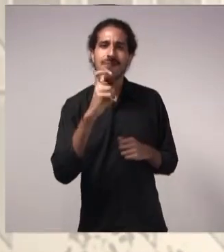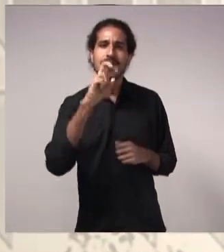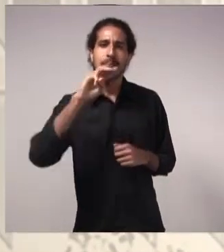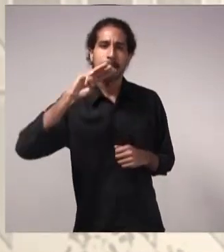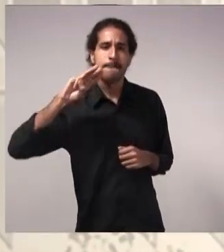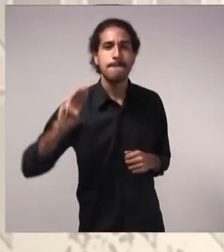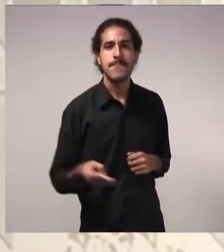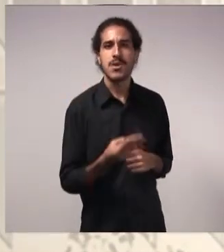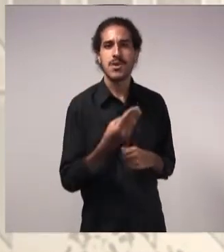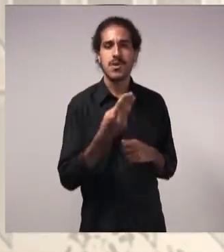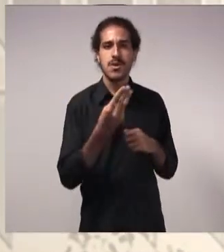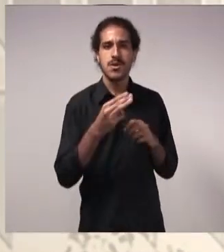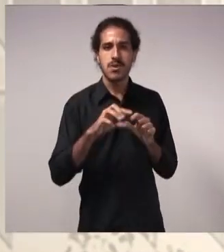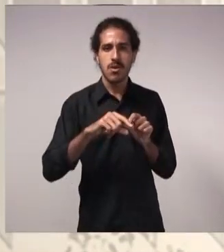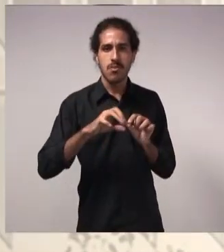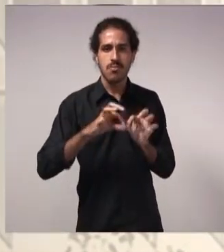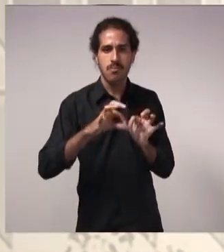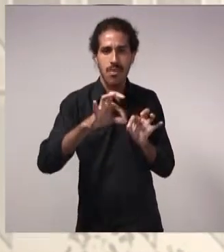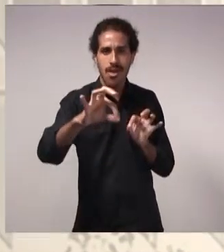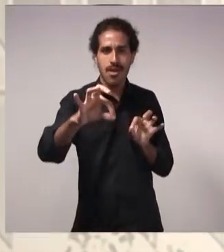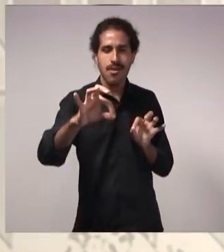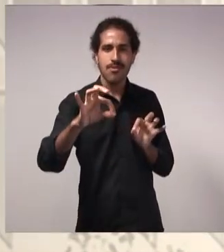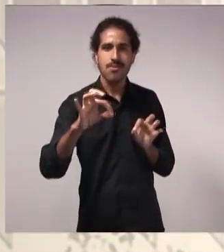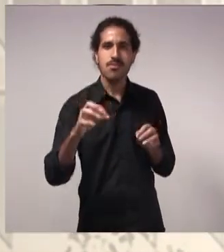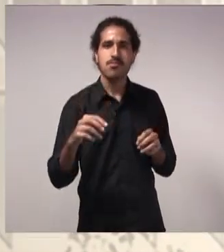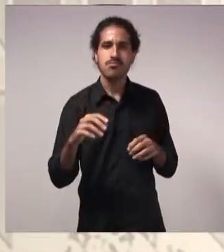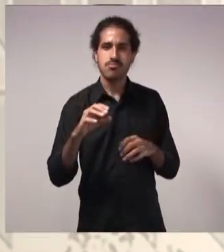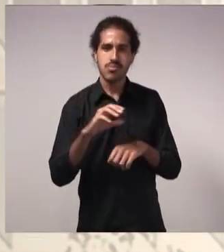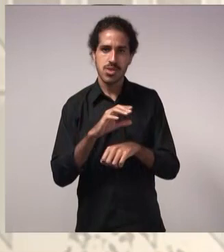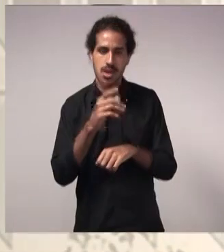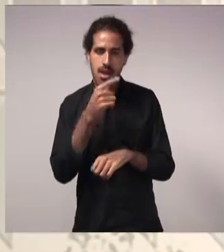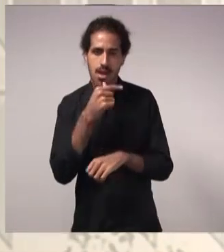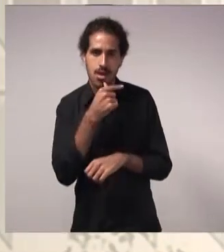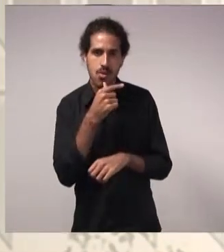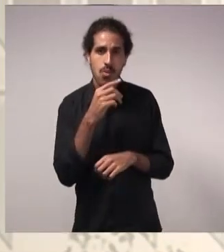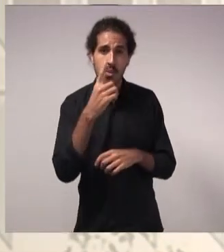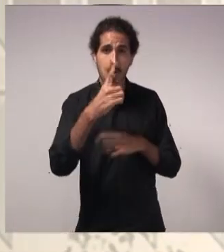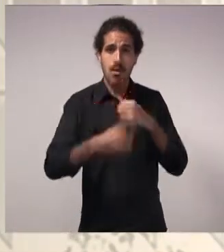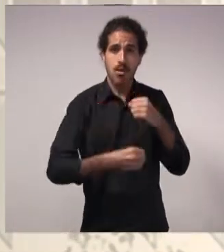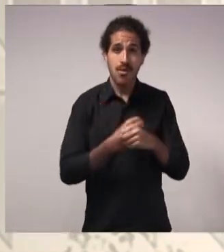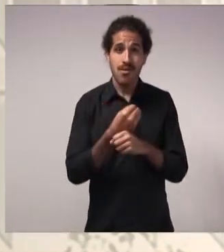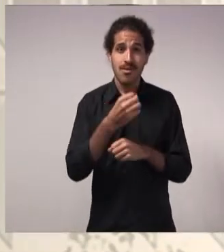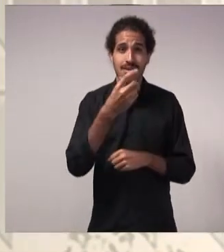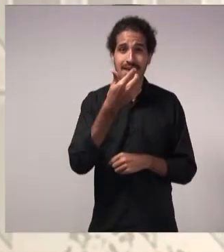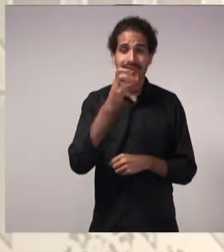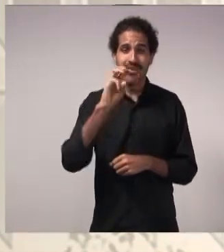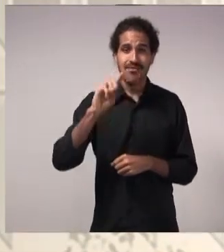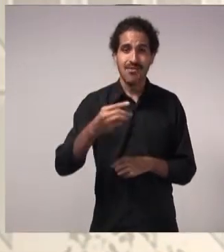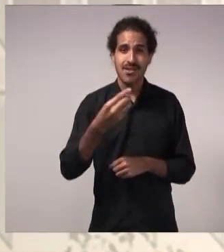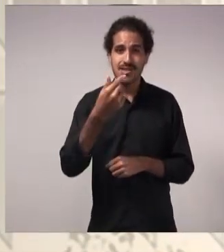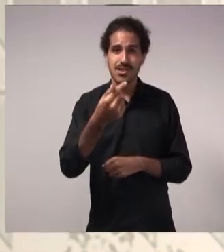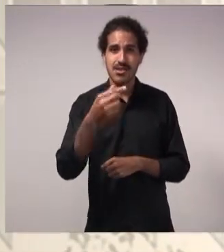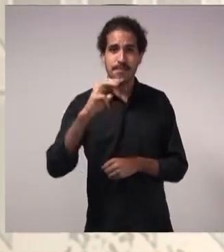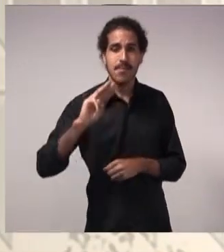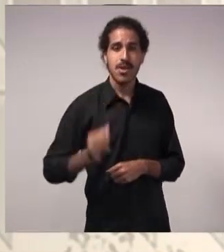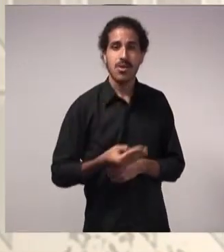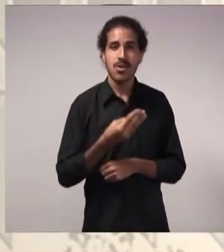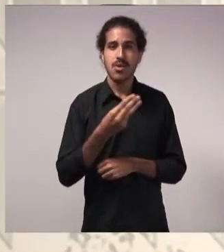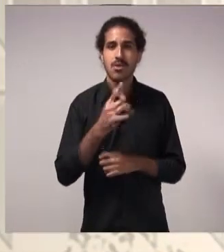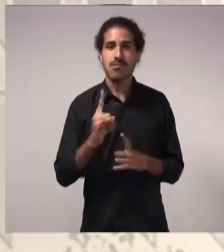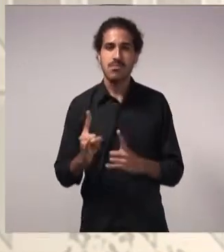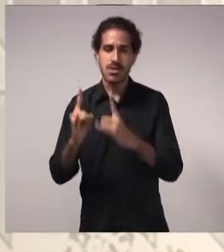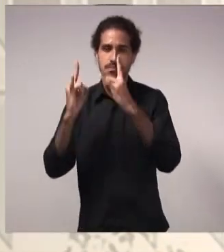metros cúbicos por ano de economia para casas de alta renda. 10,7 milhões de metros cúbicos por ano para prédios de apartamento.